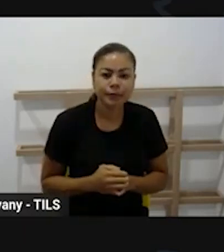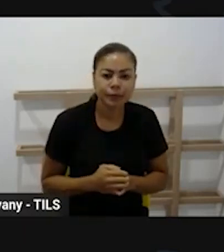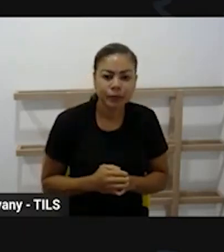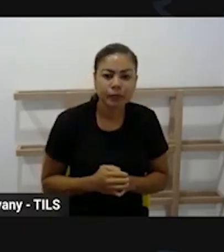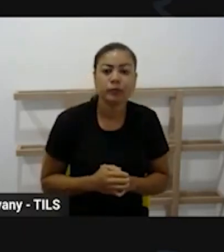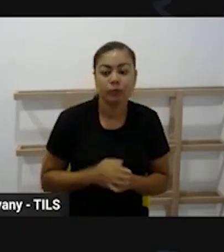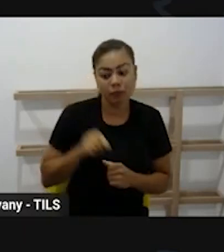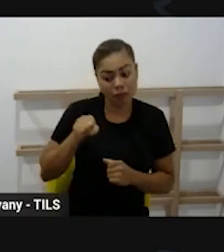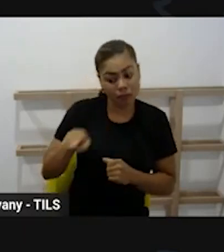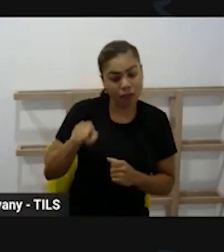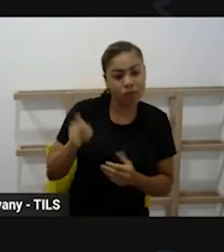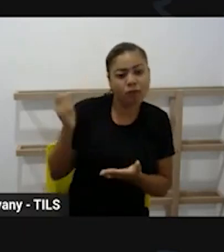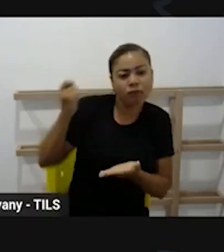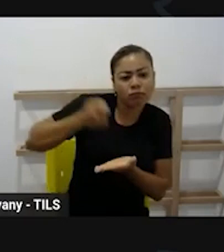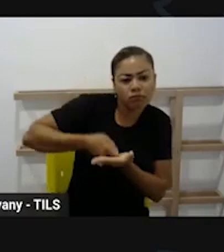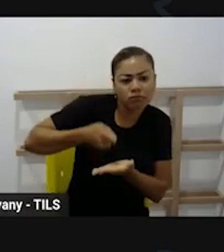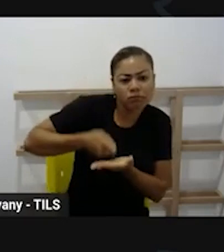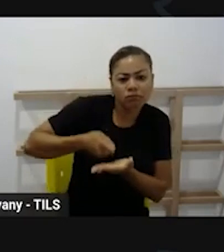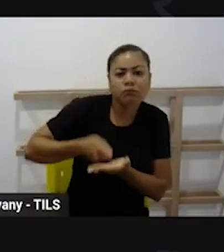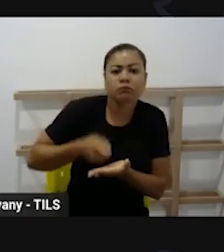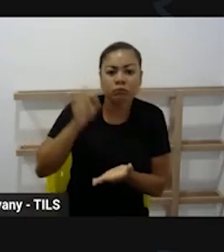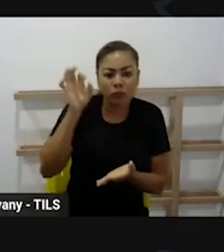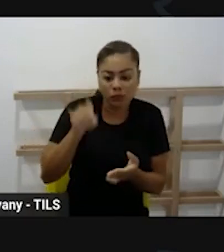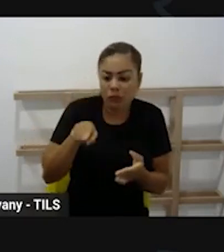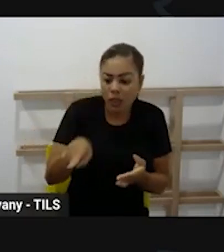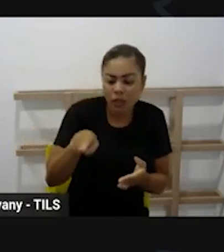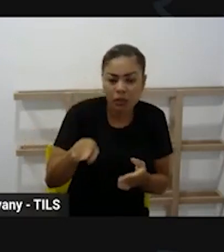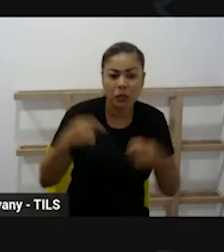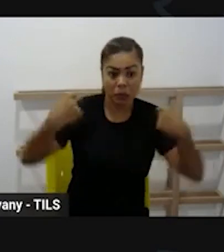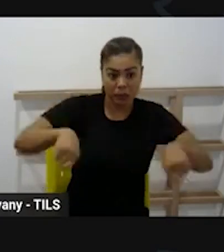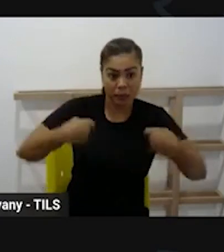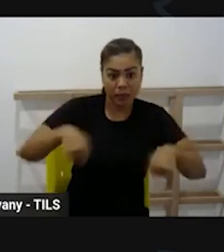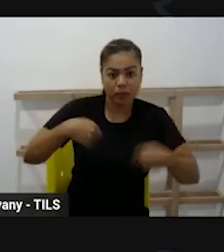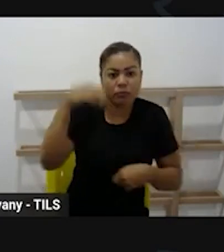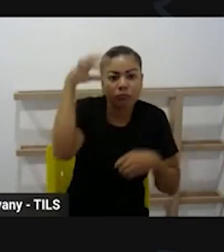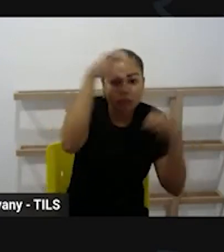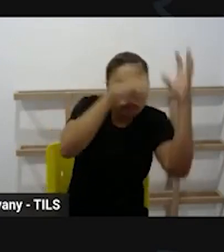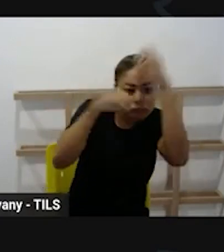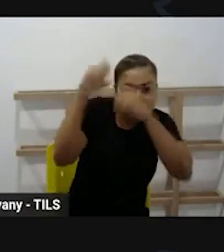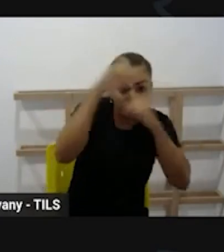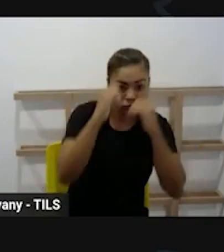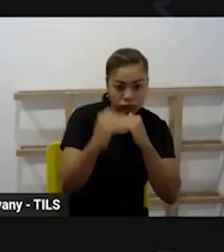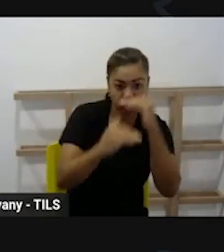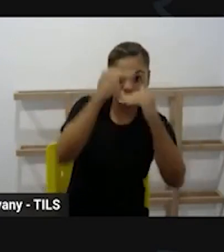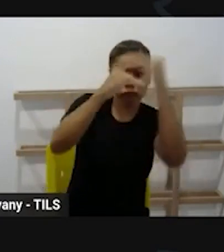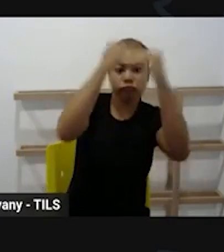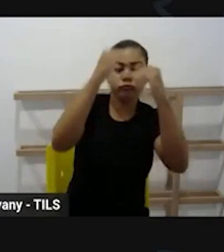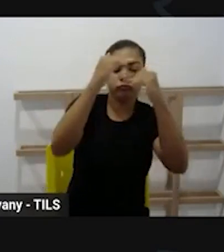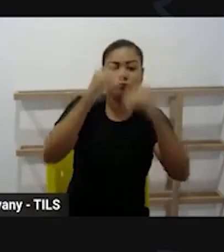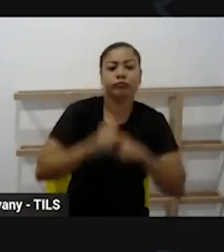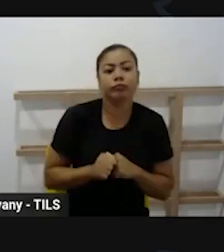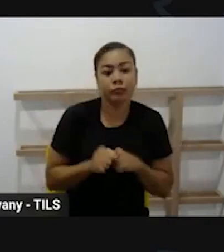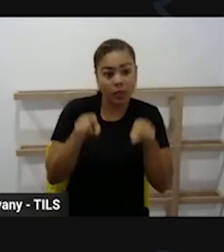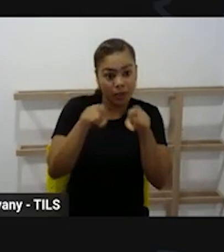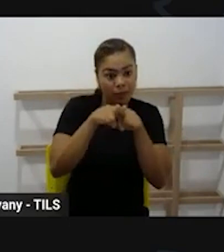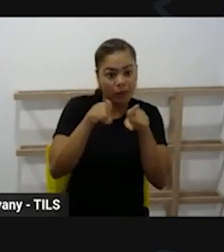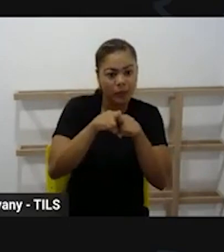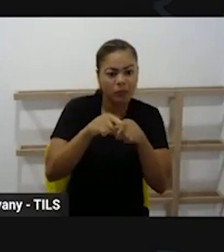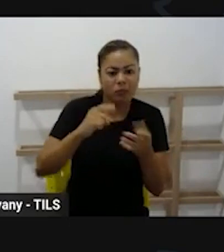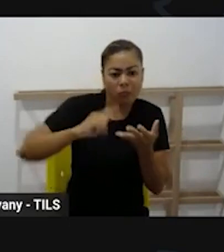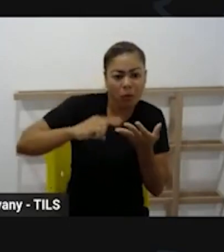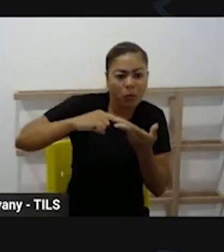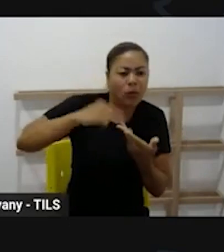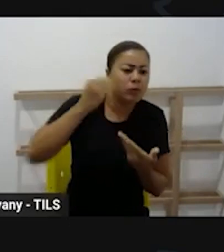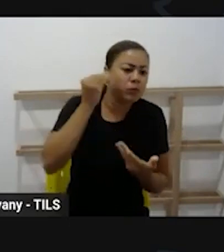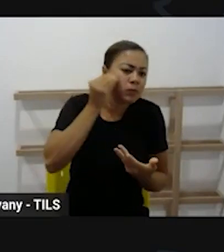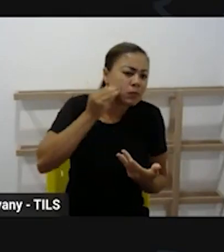direitos, os objetivos de aprendizagem e os campos de experiência. Que daqui a pouco eu vou falar um